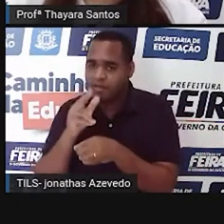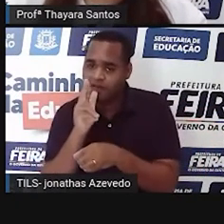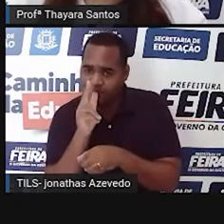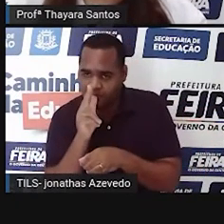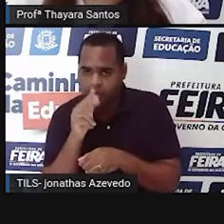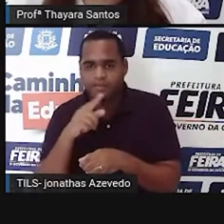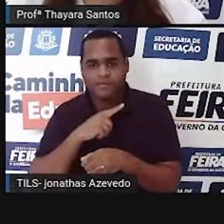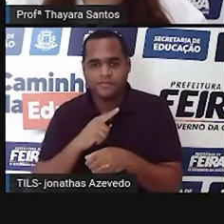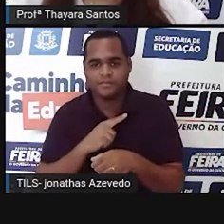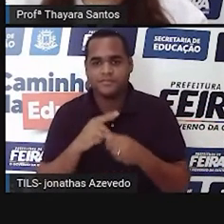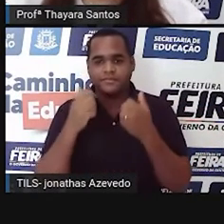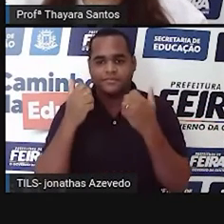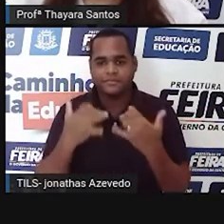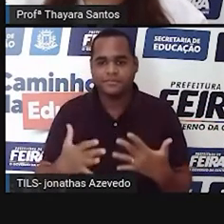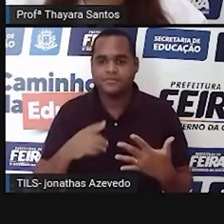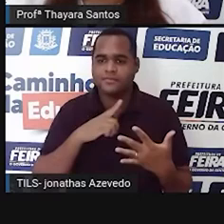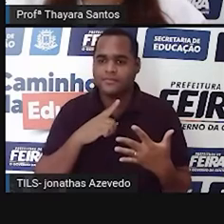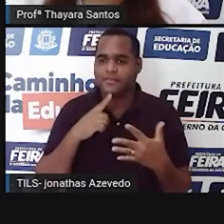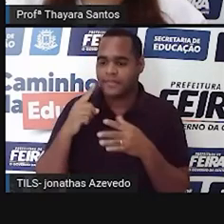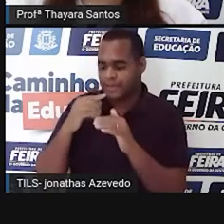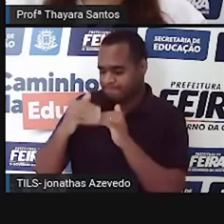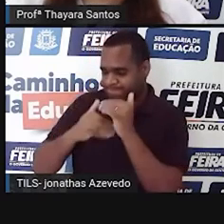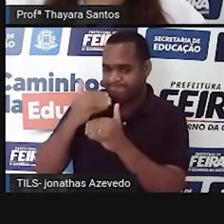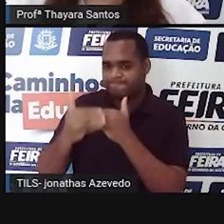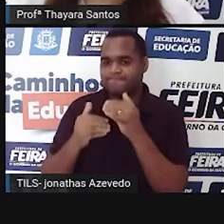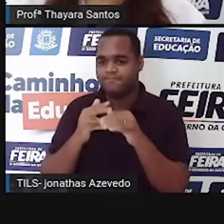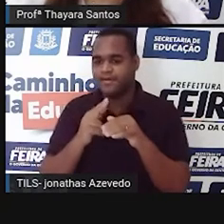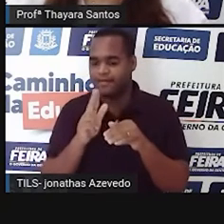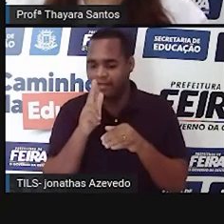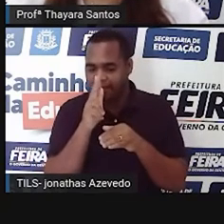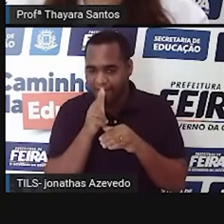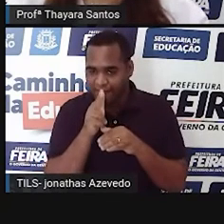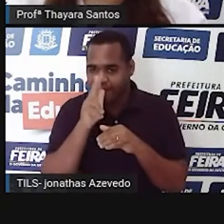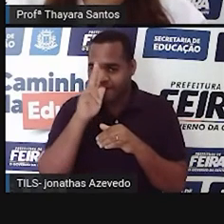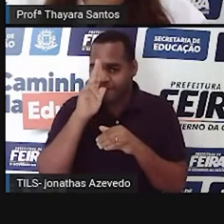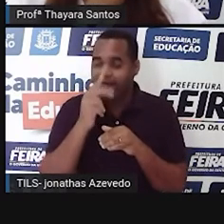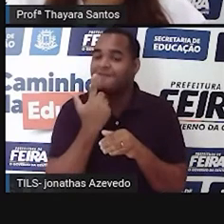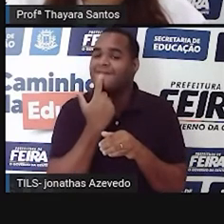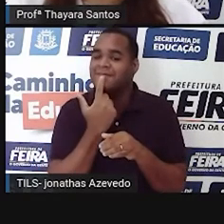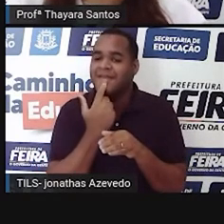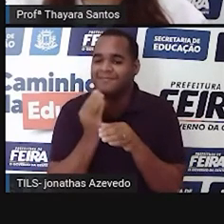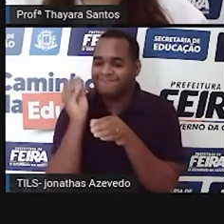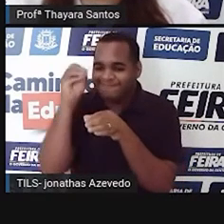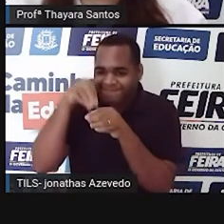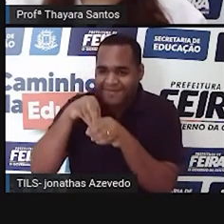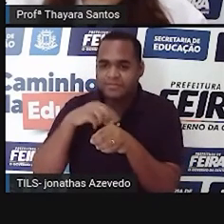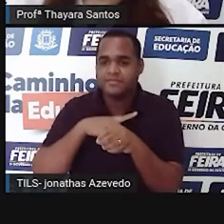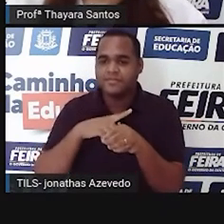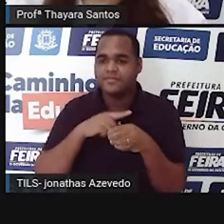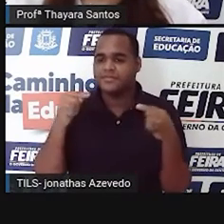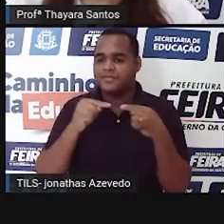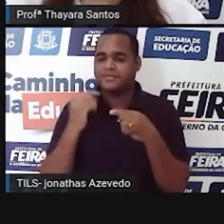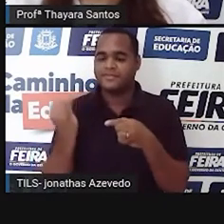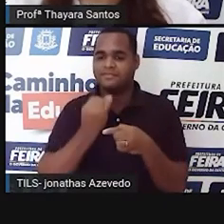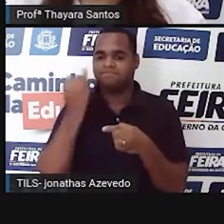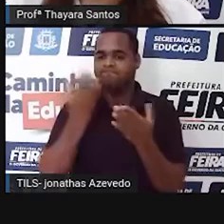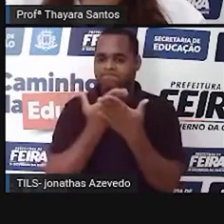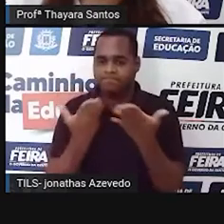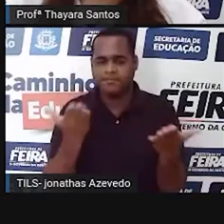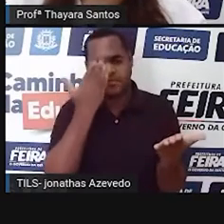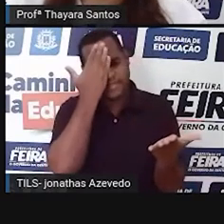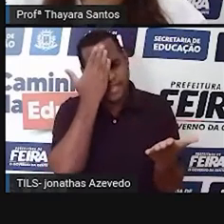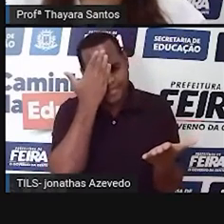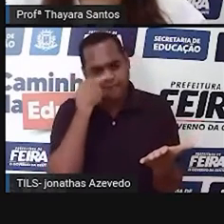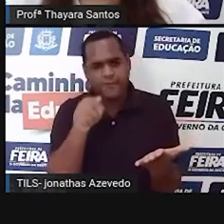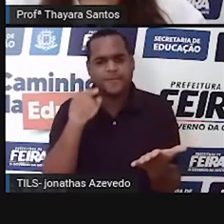que promove essa ereção. O processo de ereção ocorre justamente porque ele se enche de sangue. Então, isso é importante que vocês saibam para